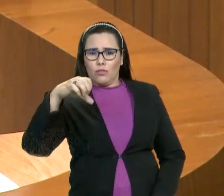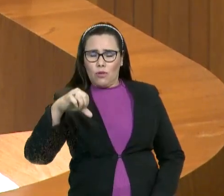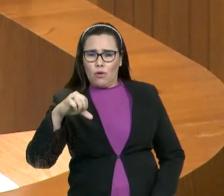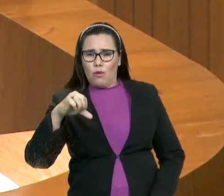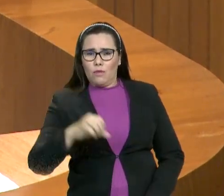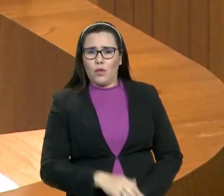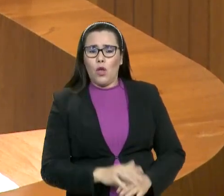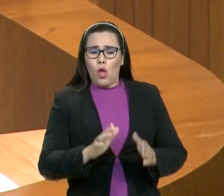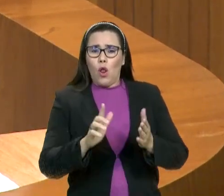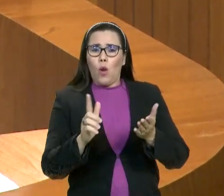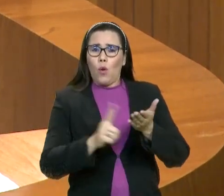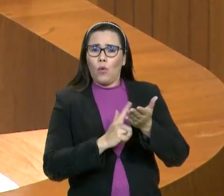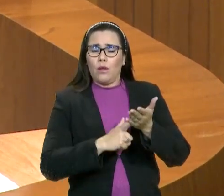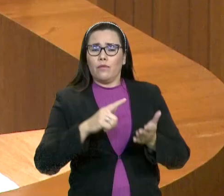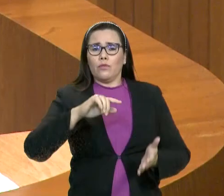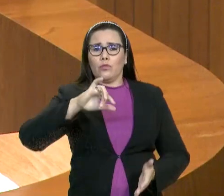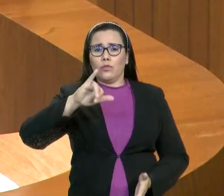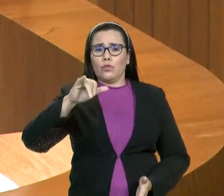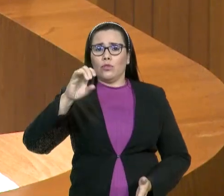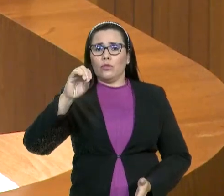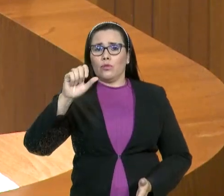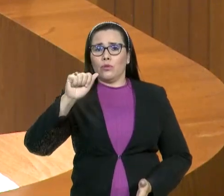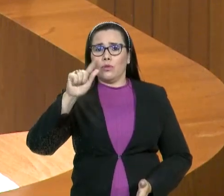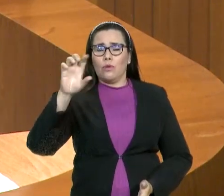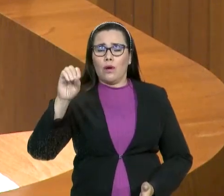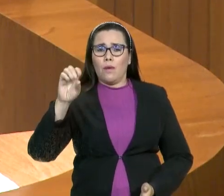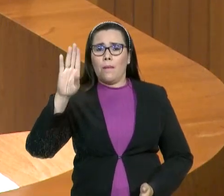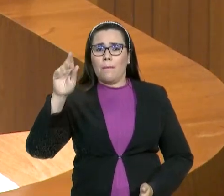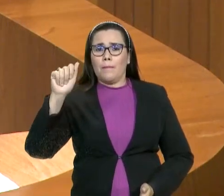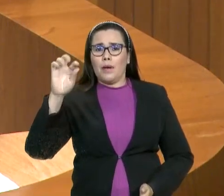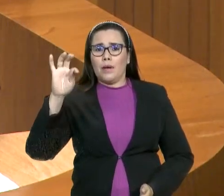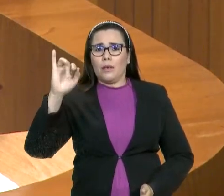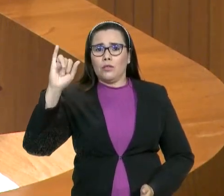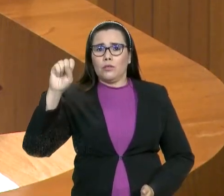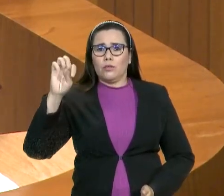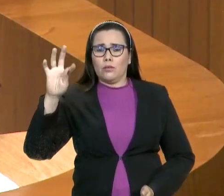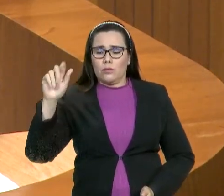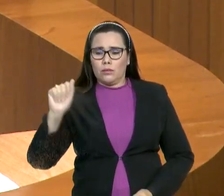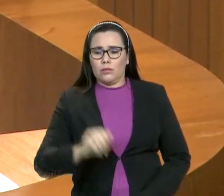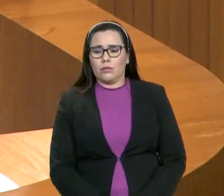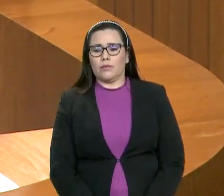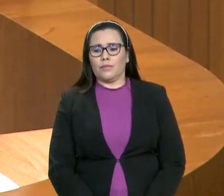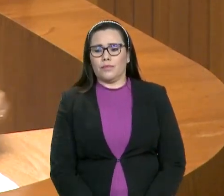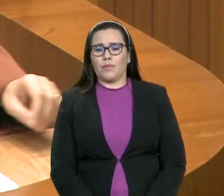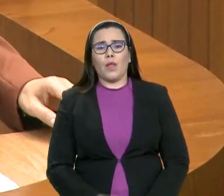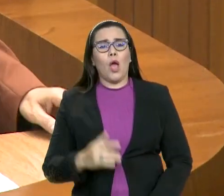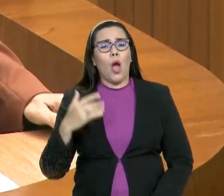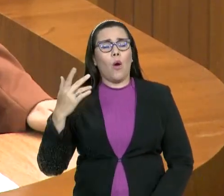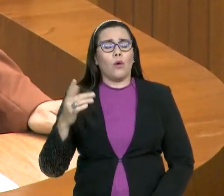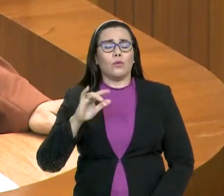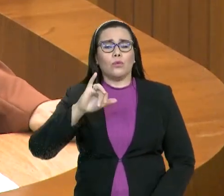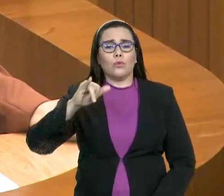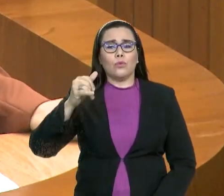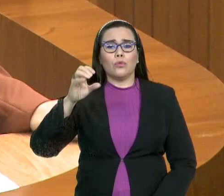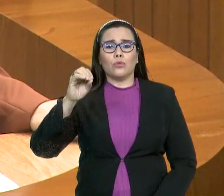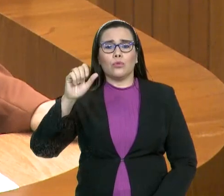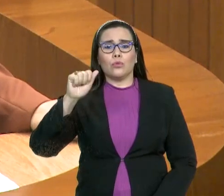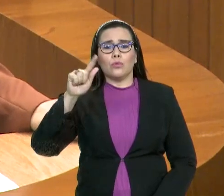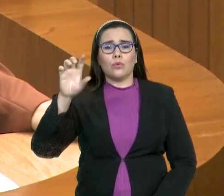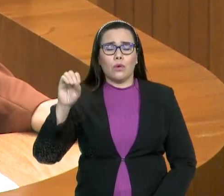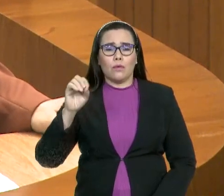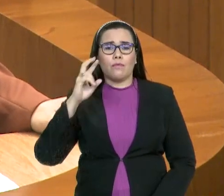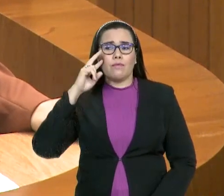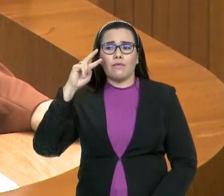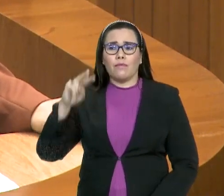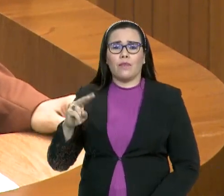João Batista, diz assim, quando vê Jesus, ele declara, eis o cordeiro de Deus que tira